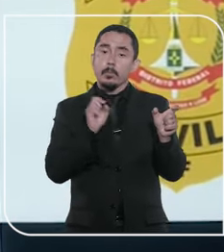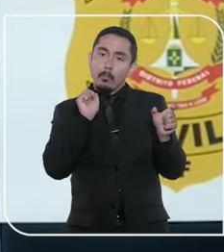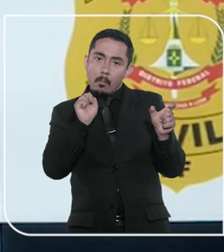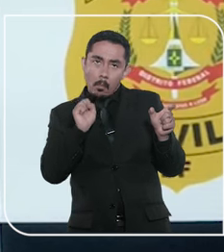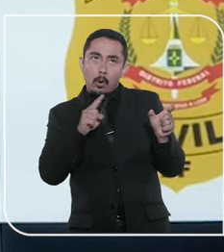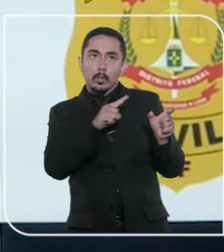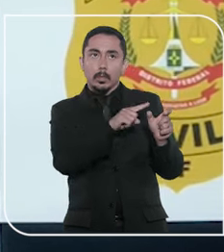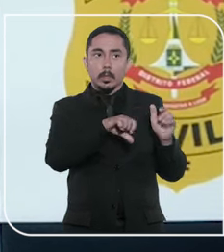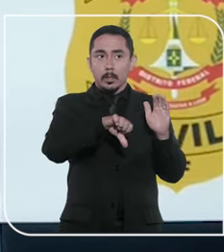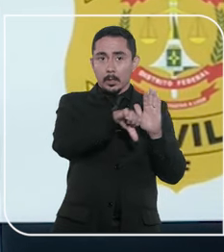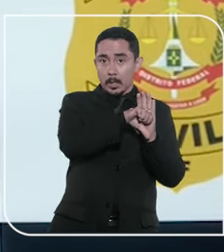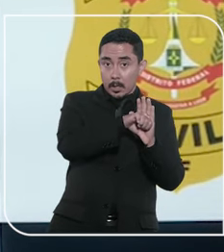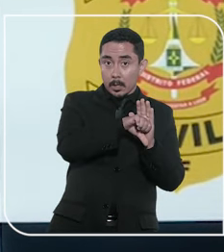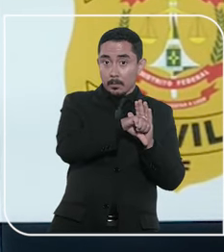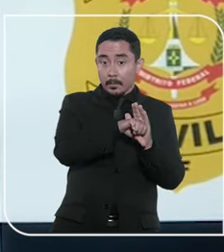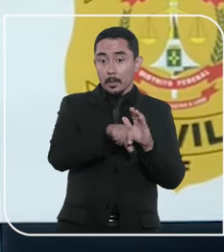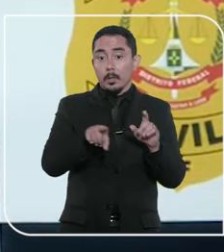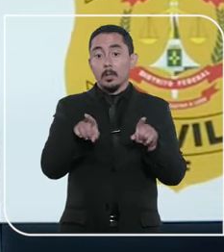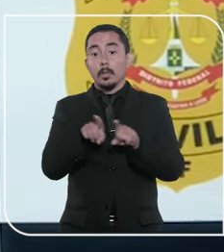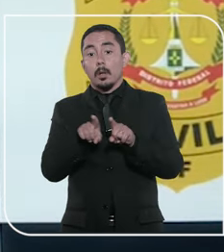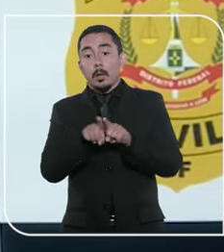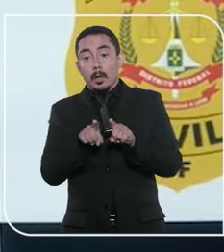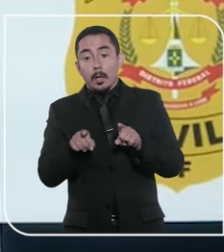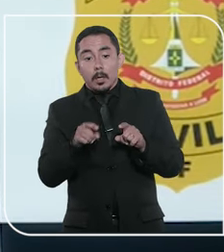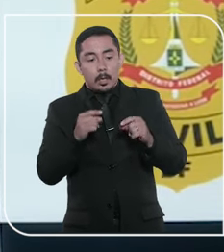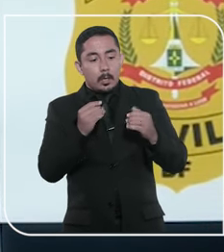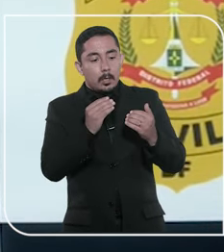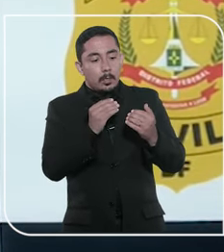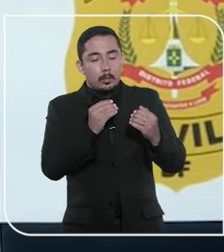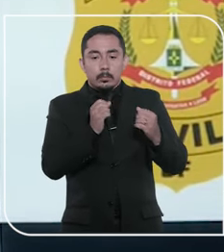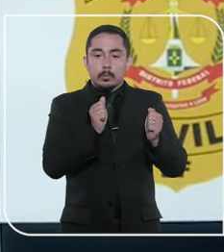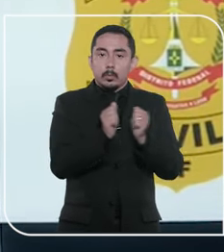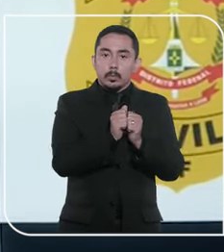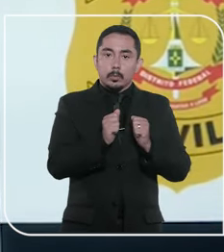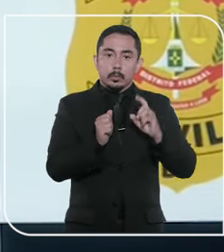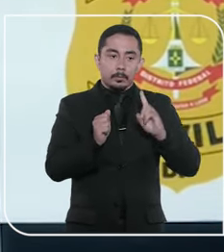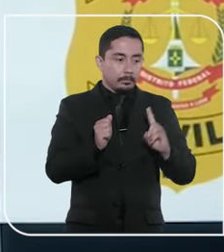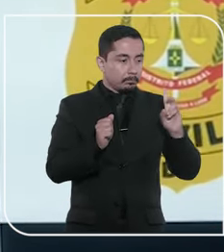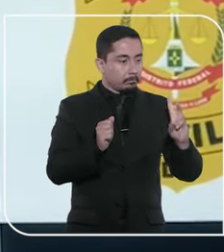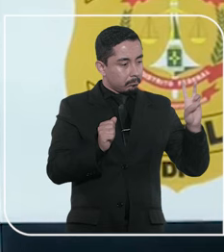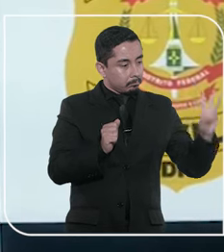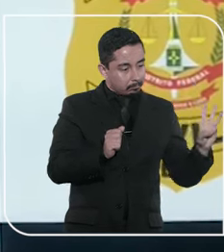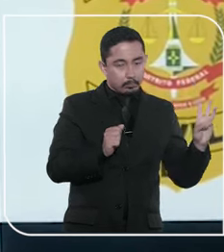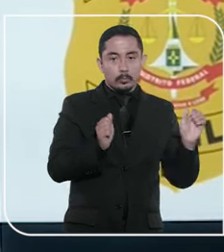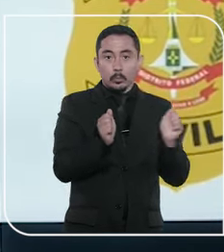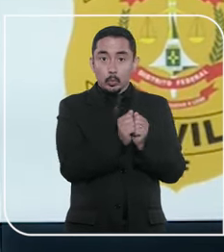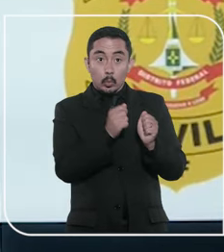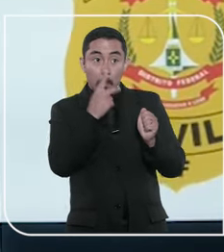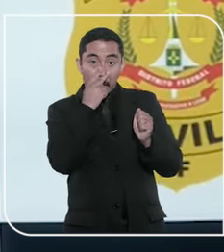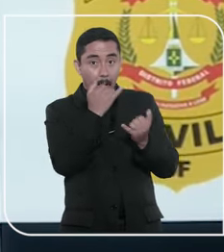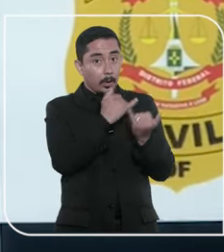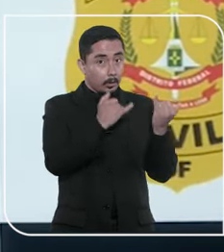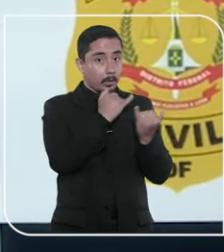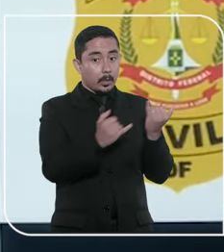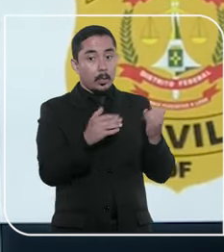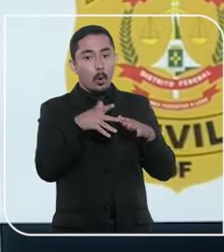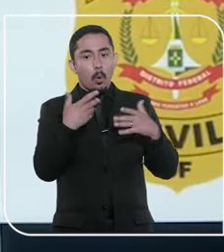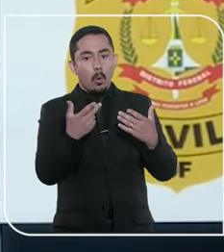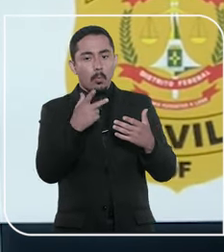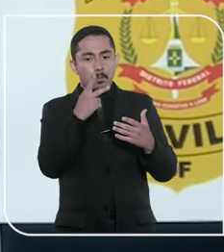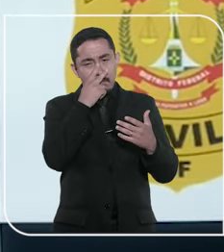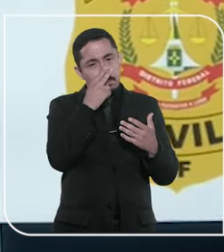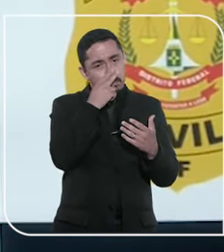ser o autor do crime, o investigado, em uma linha, juntamente com pessoas com as mesmas